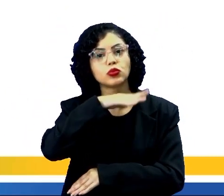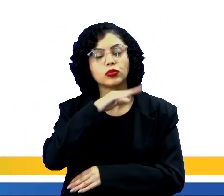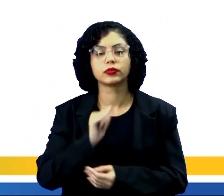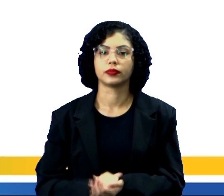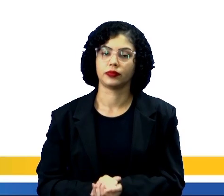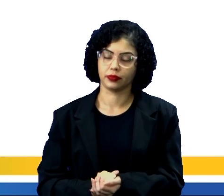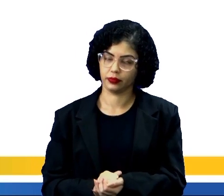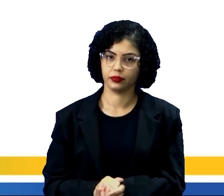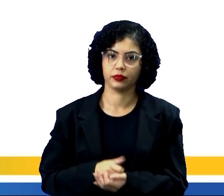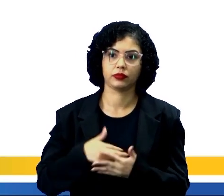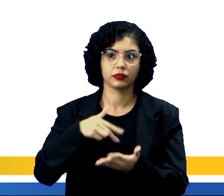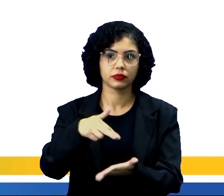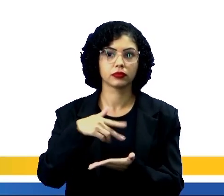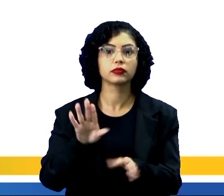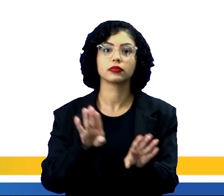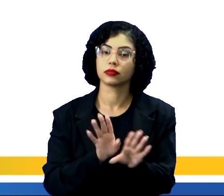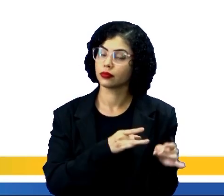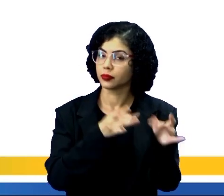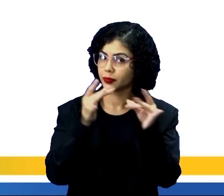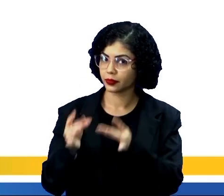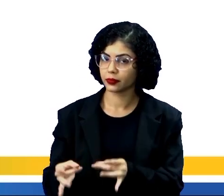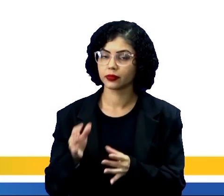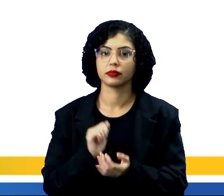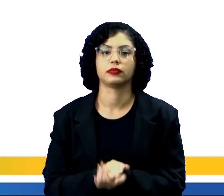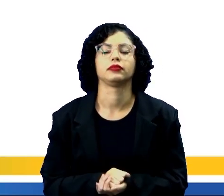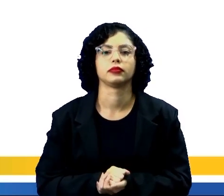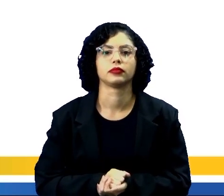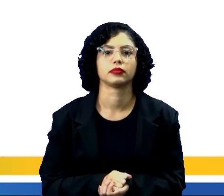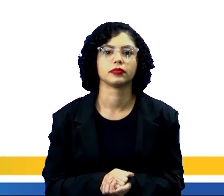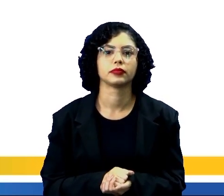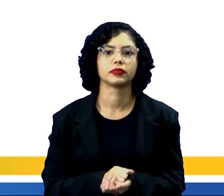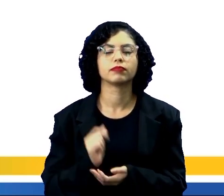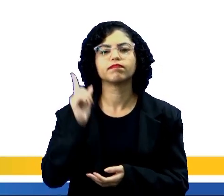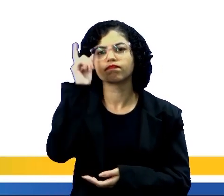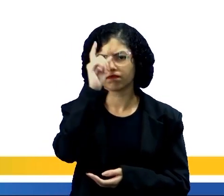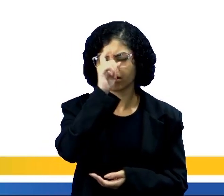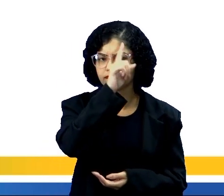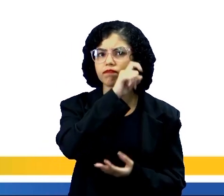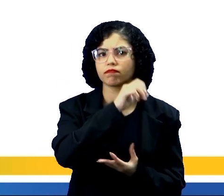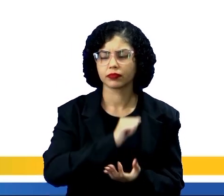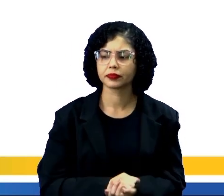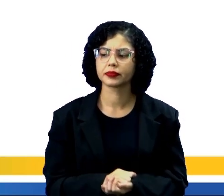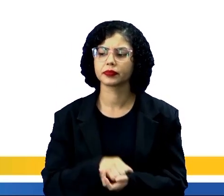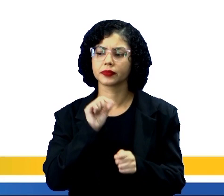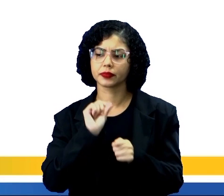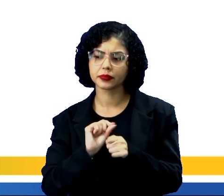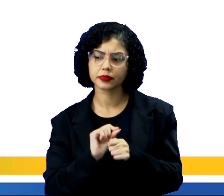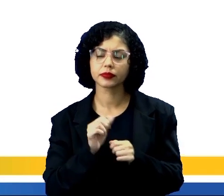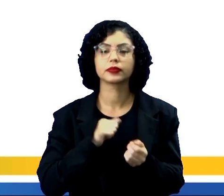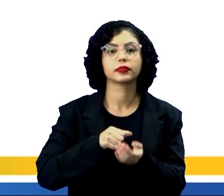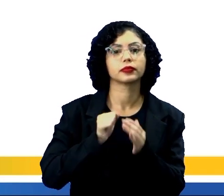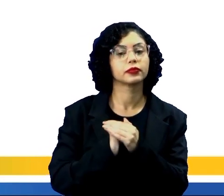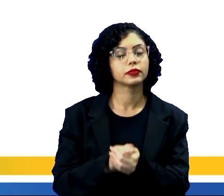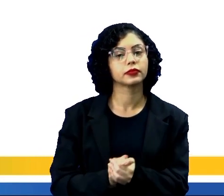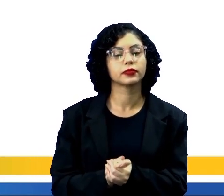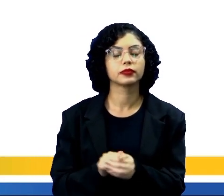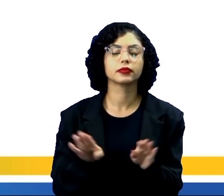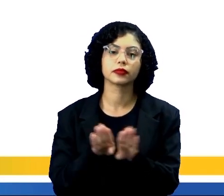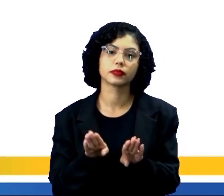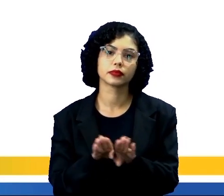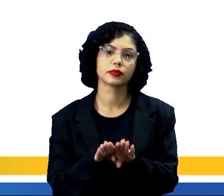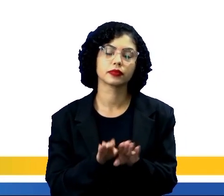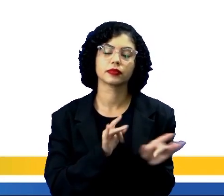pessoas e mercadorias, né? Ficava muito difícil eles fazerem esse transporte